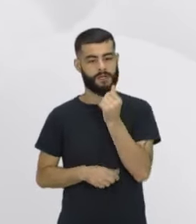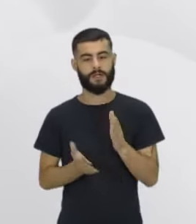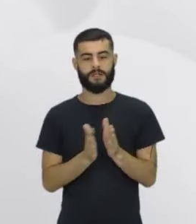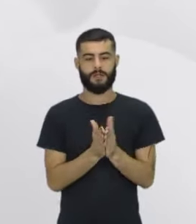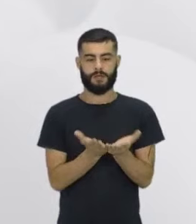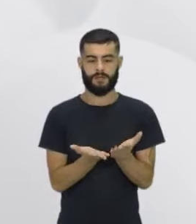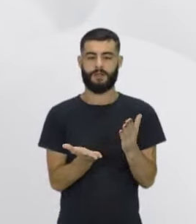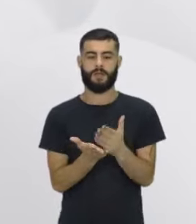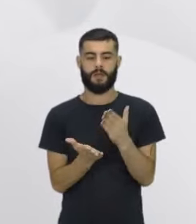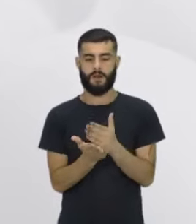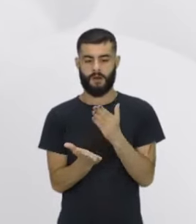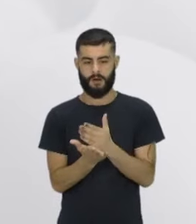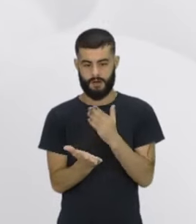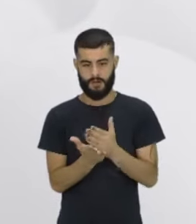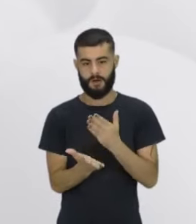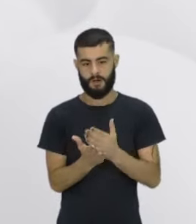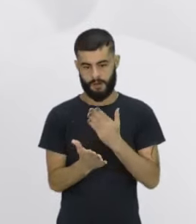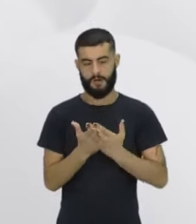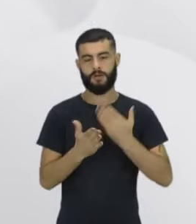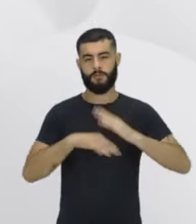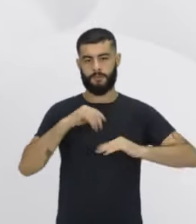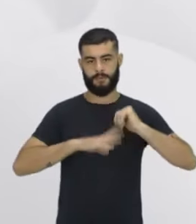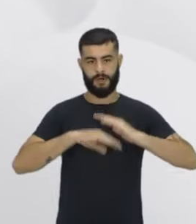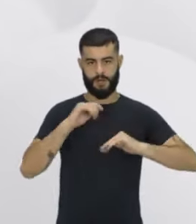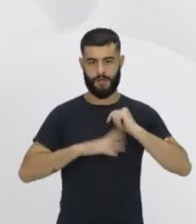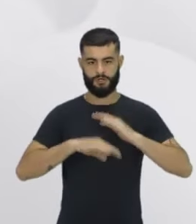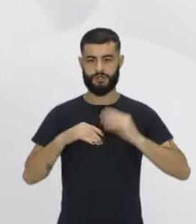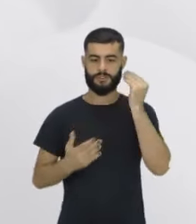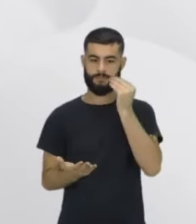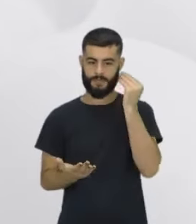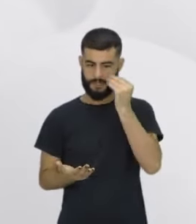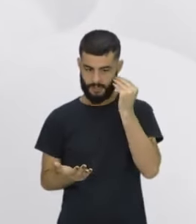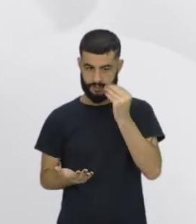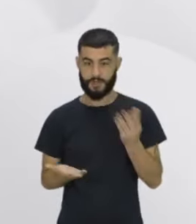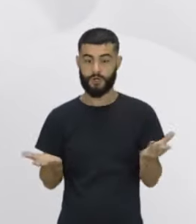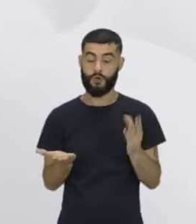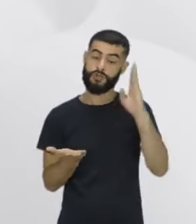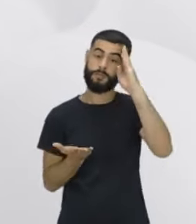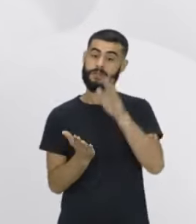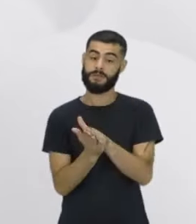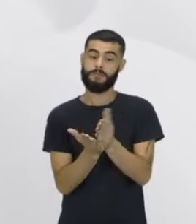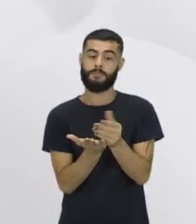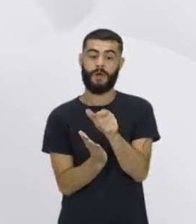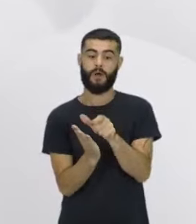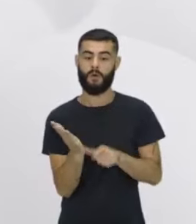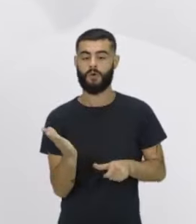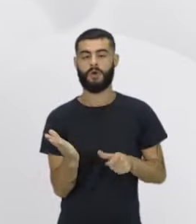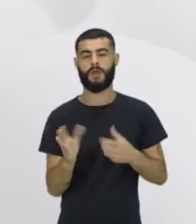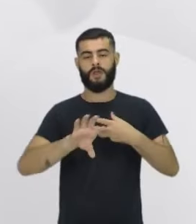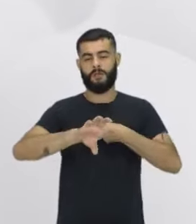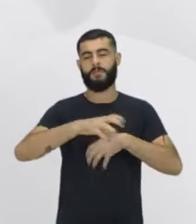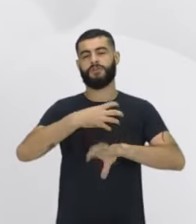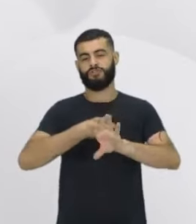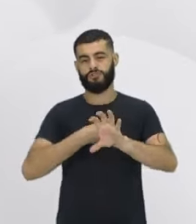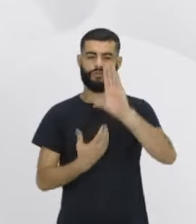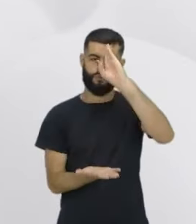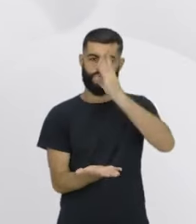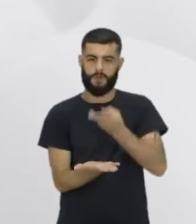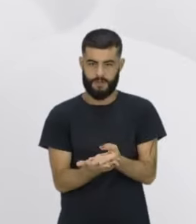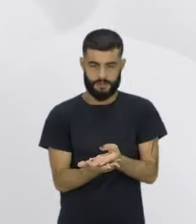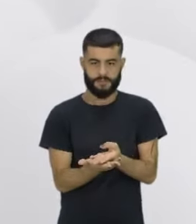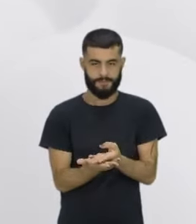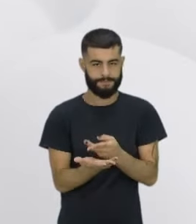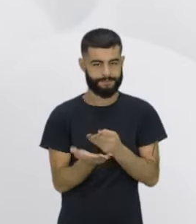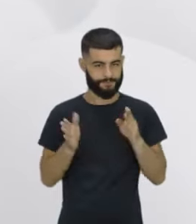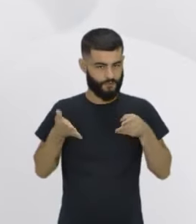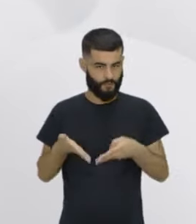práticas e vivências. E as nossas competências em foco, que hoje é empatia e confiança. Damos continuidade a essas competências. E